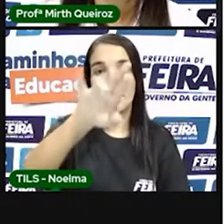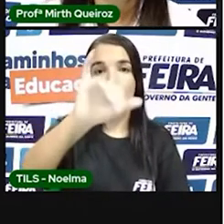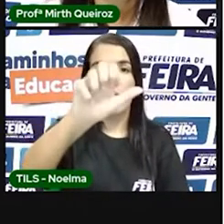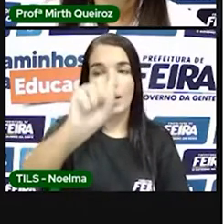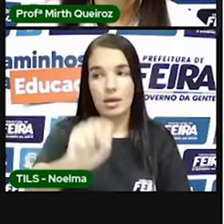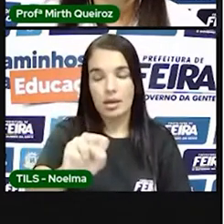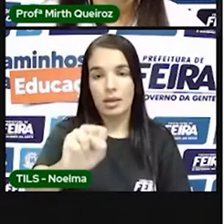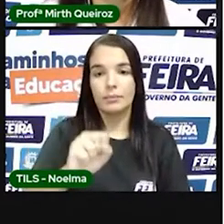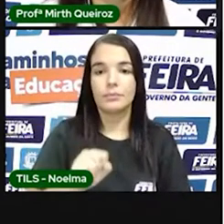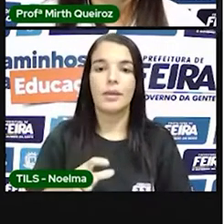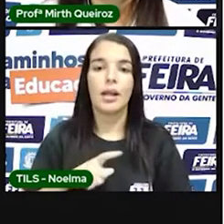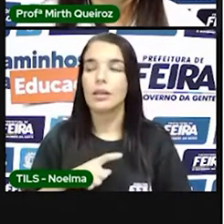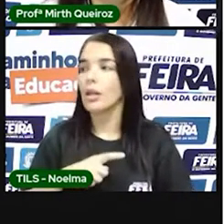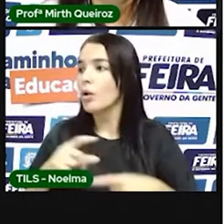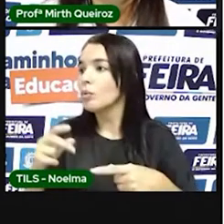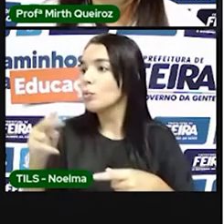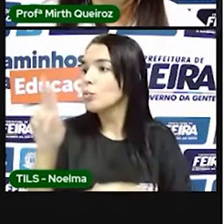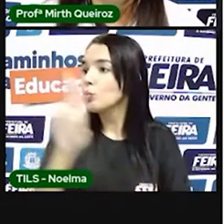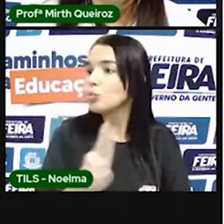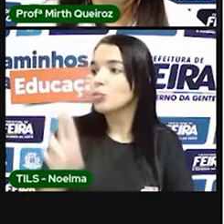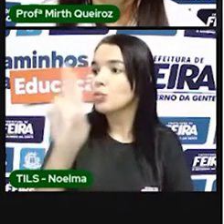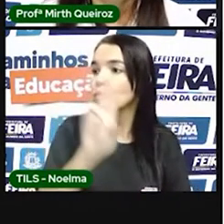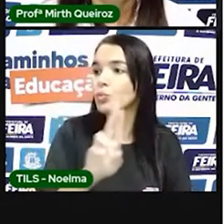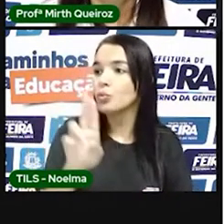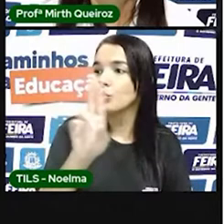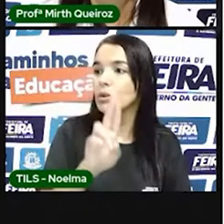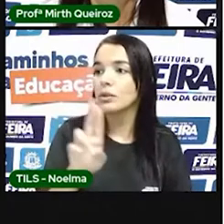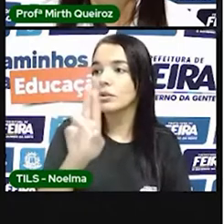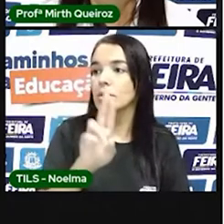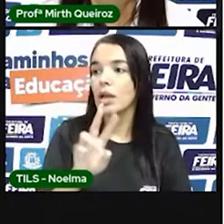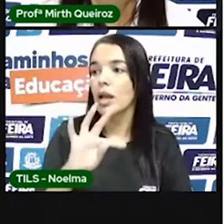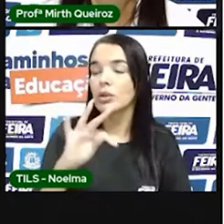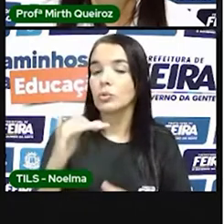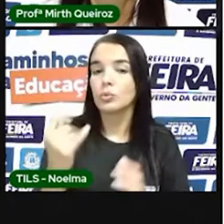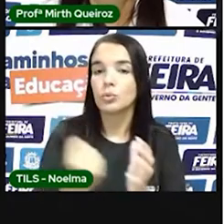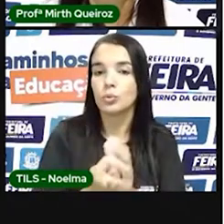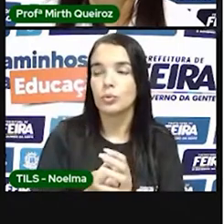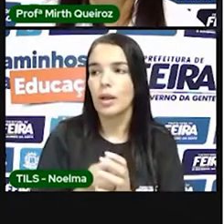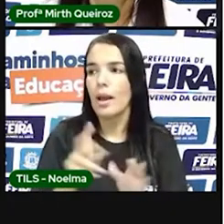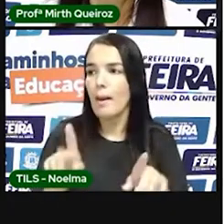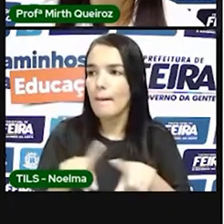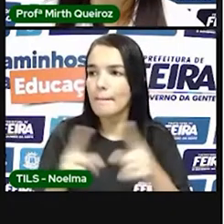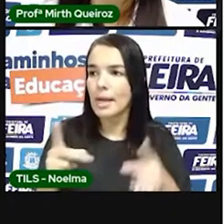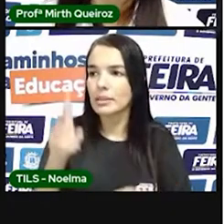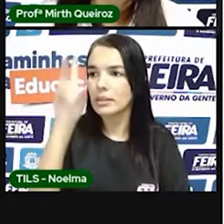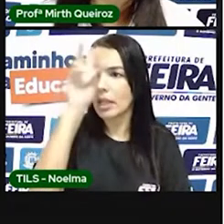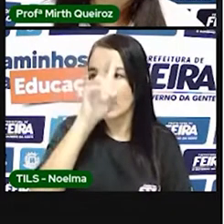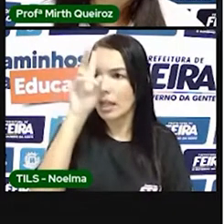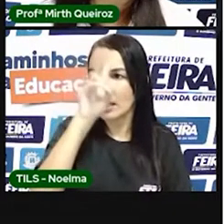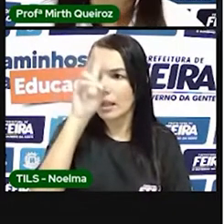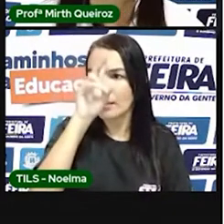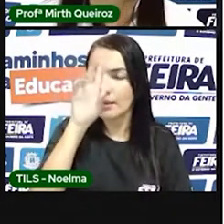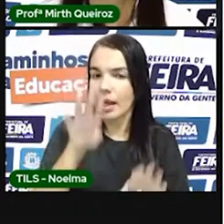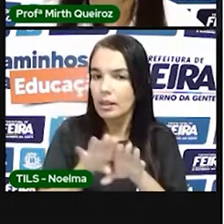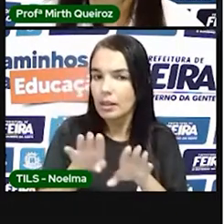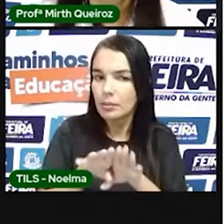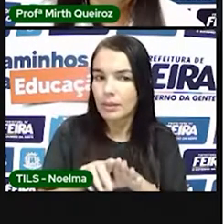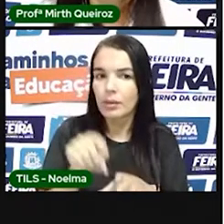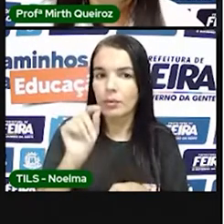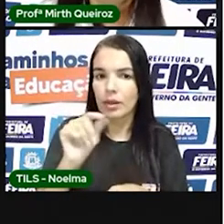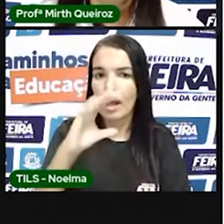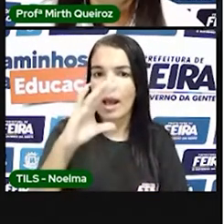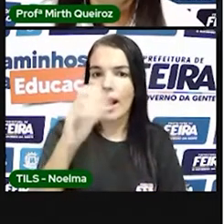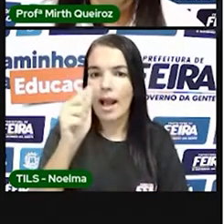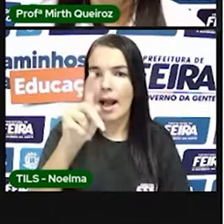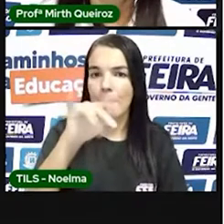todos os recursos naturais da região. Mas vale lembrar que as capitanias, elas não pertenciam aos